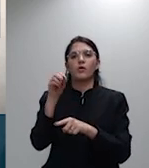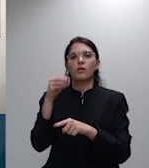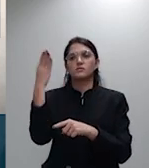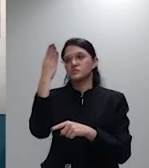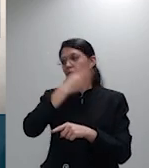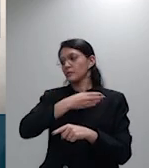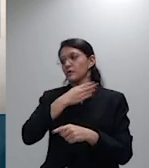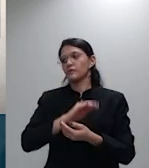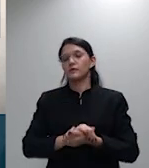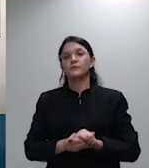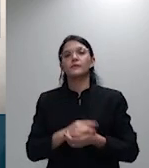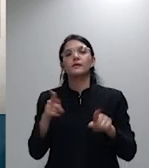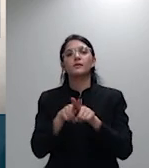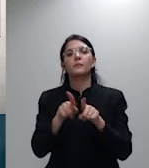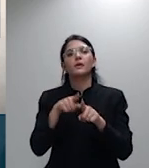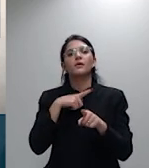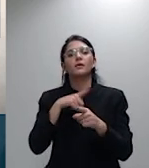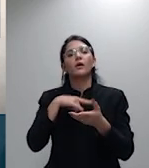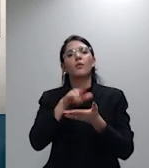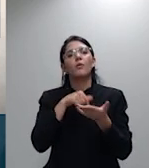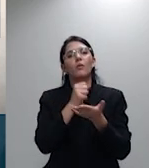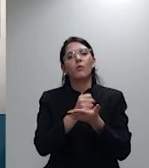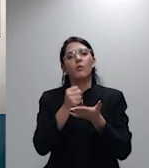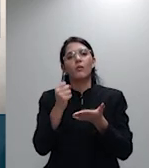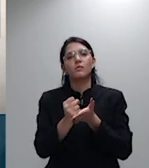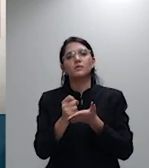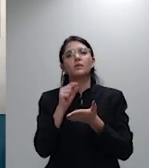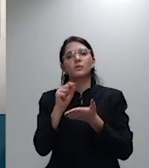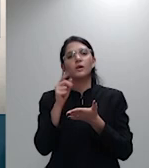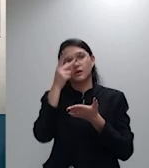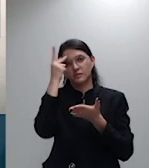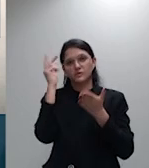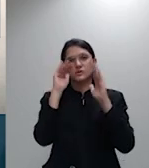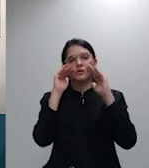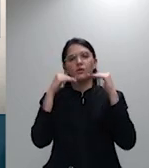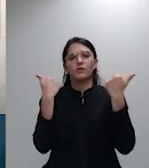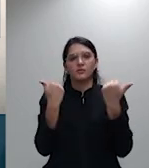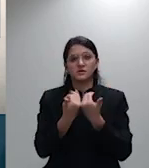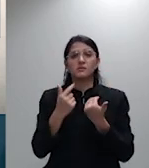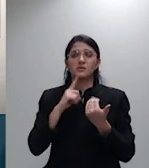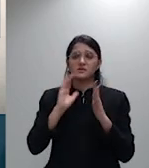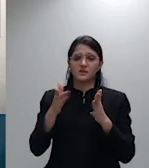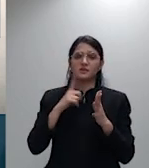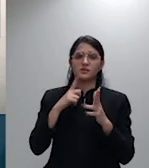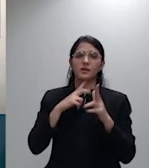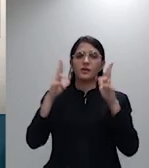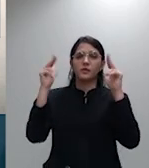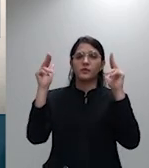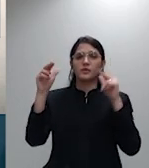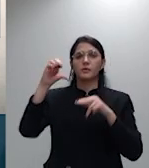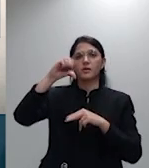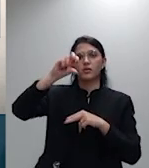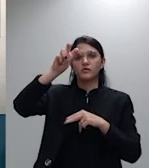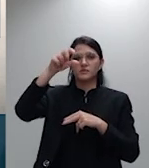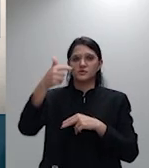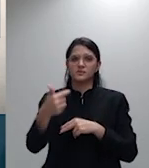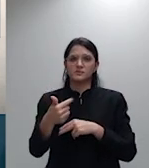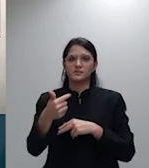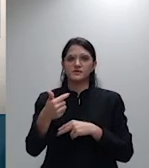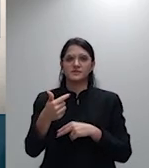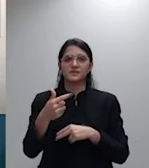do reajuste do contrato coletivo nós já temos aqui o tema 952 entretanto a questão do ônus da prova me preocupa